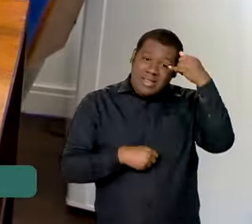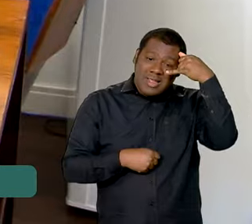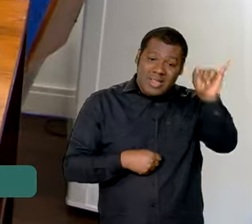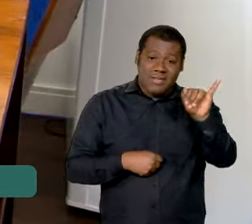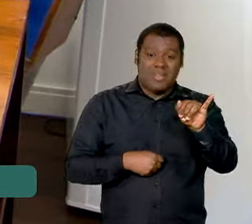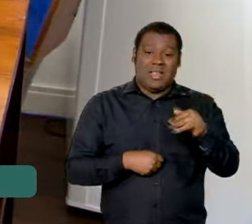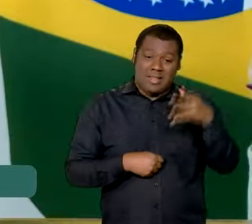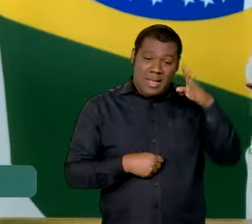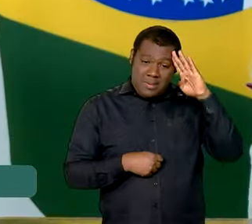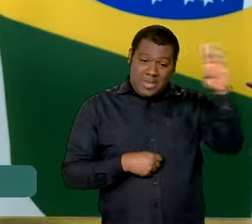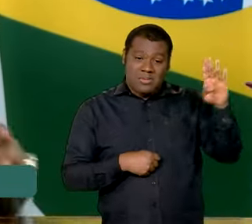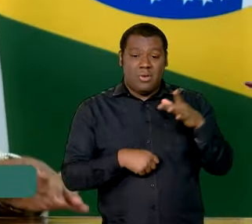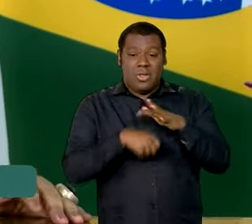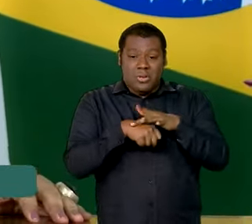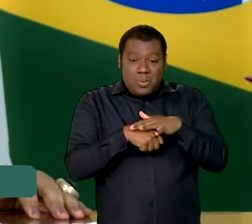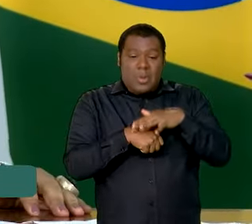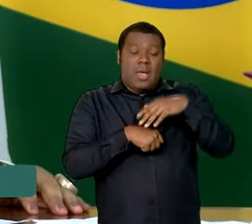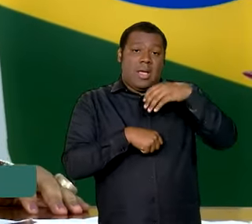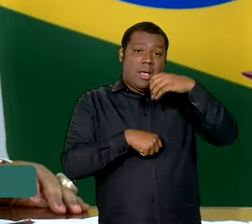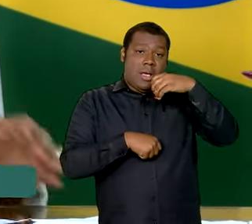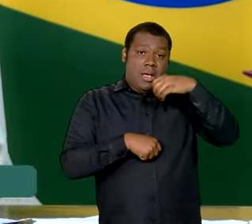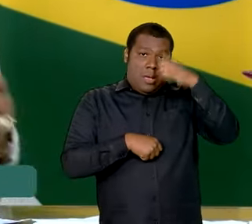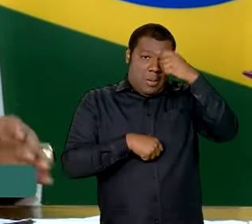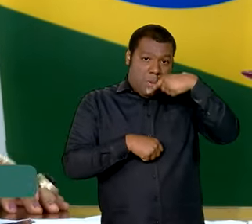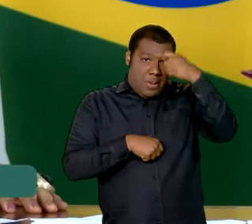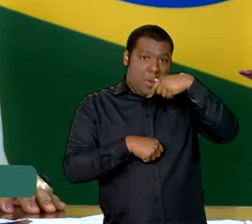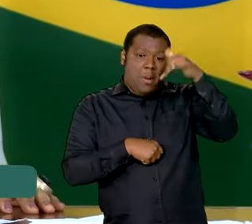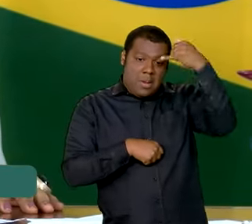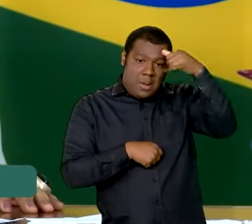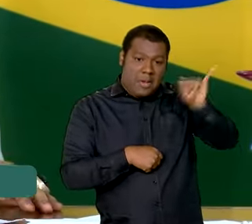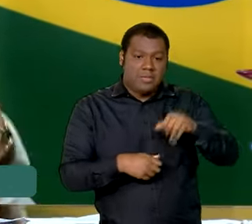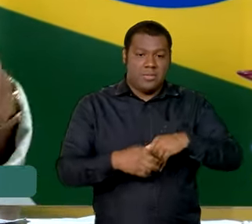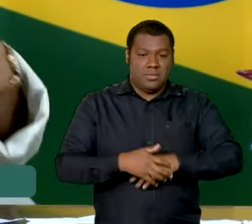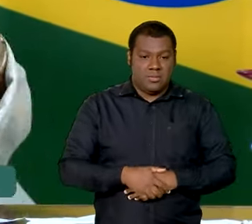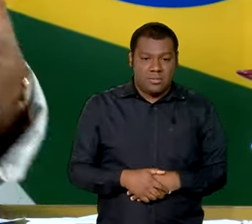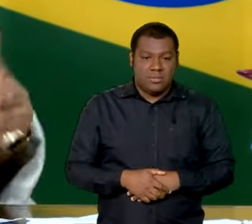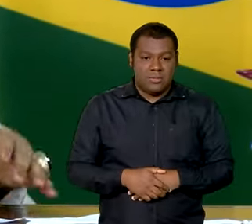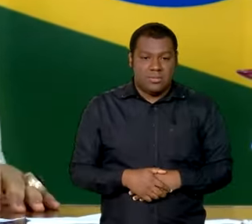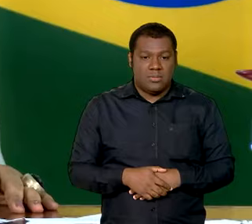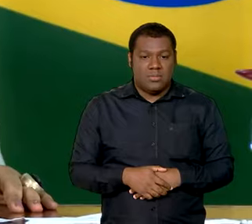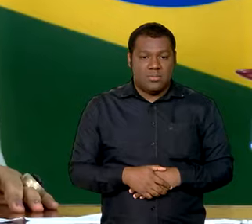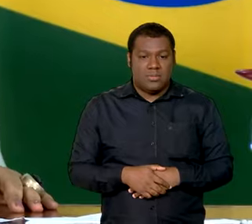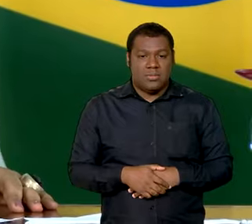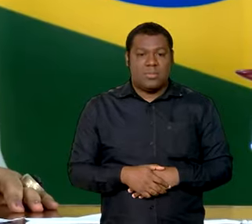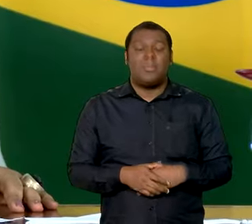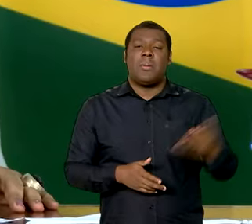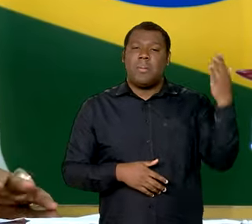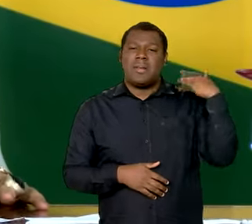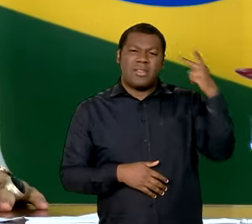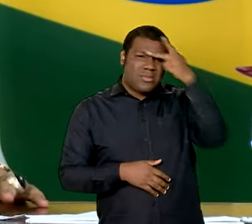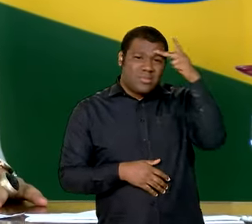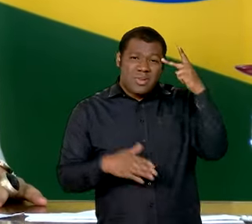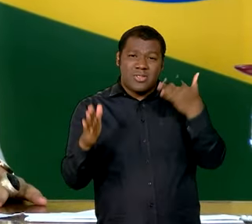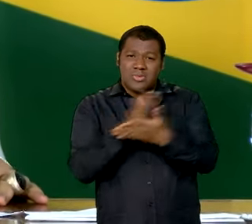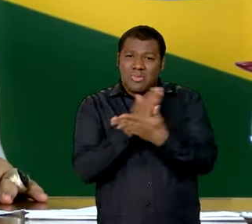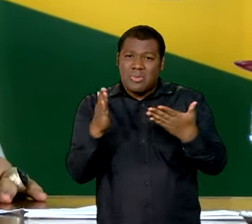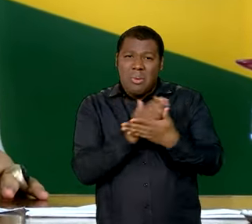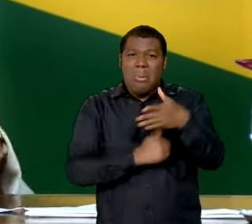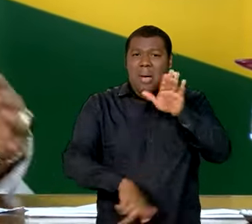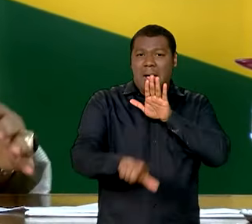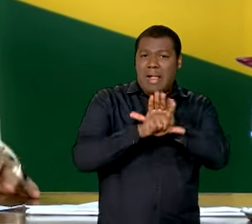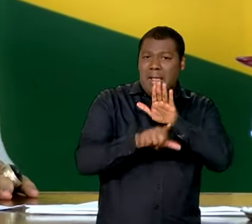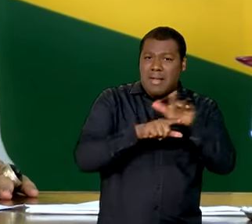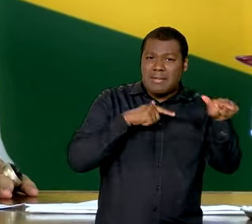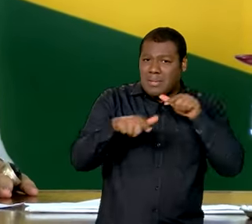respiratórias. São trabalhadores e trabalhadoras da cultura que até esse momento o presidente nunca teve acesso às leis